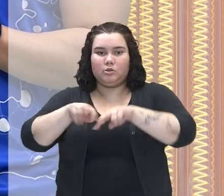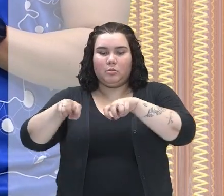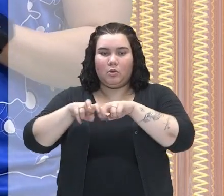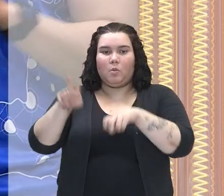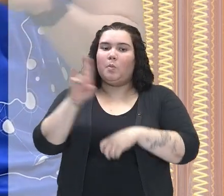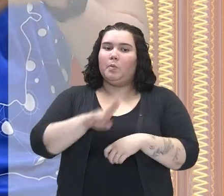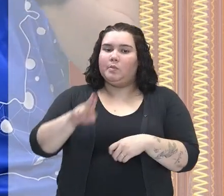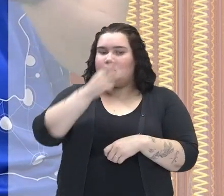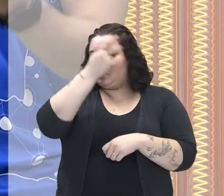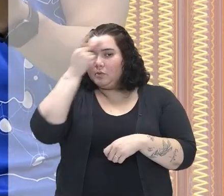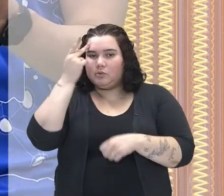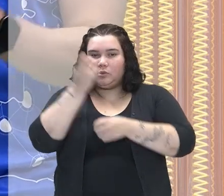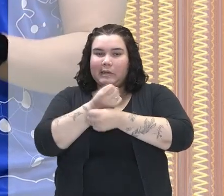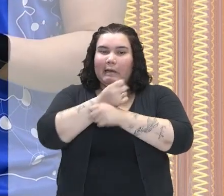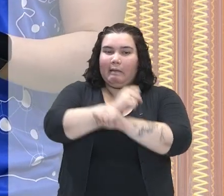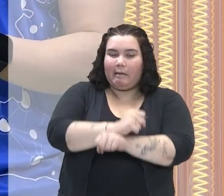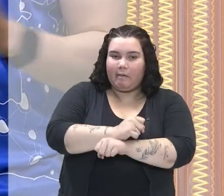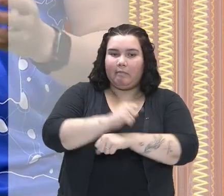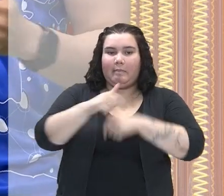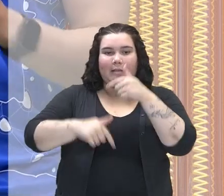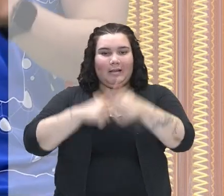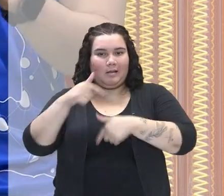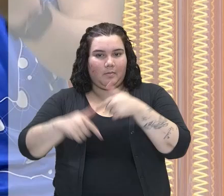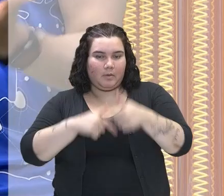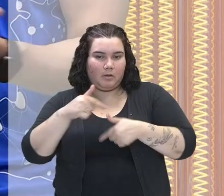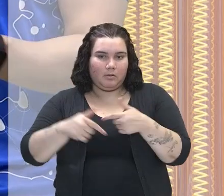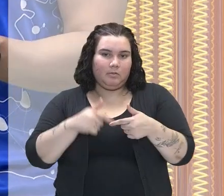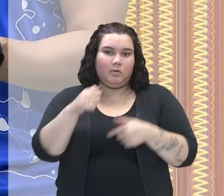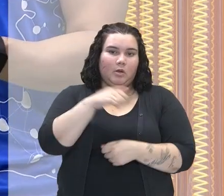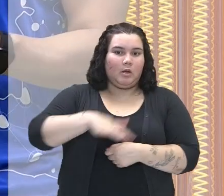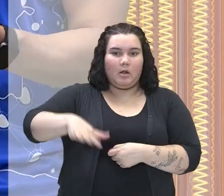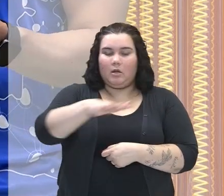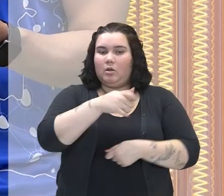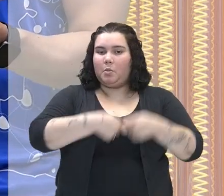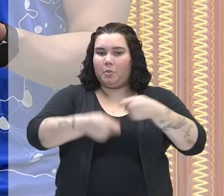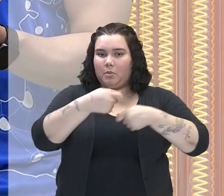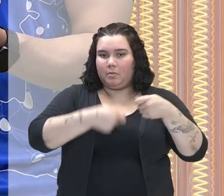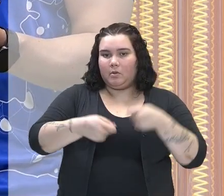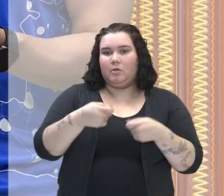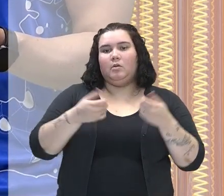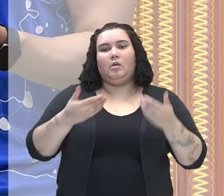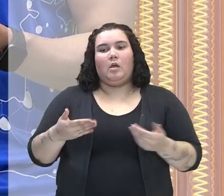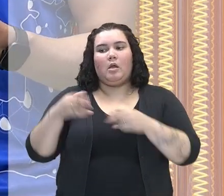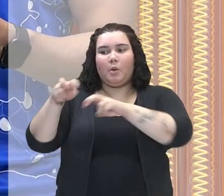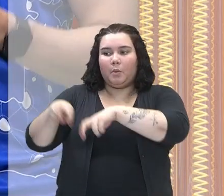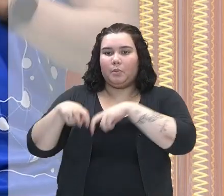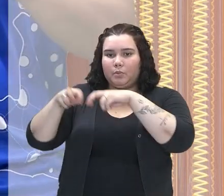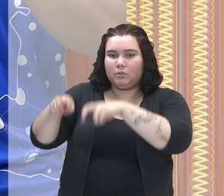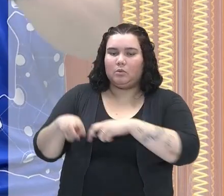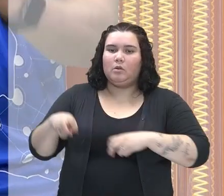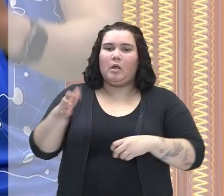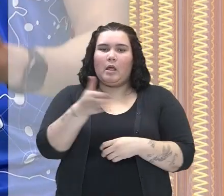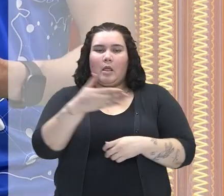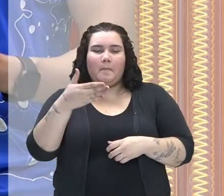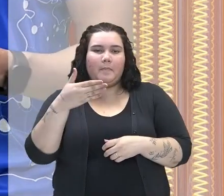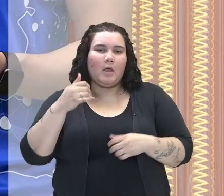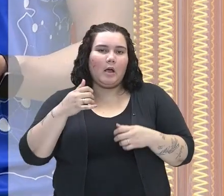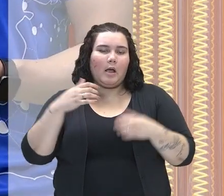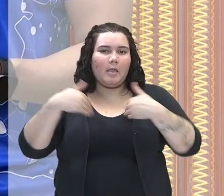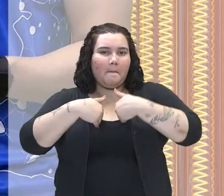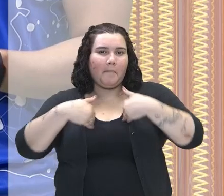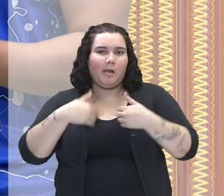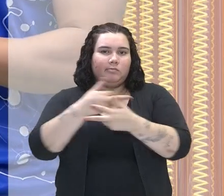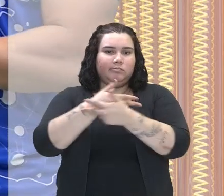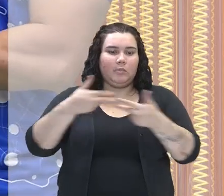escrava para realizar o processo produtivo em todas as áreas da economia, desde a agricultura, passando pela pecuária e também pelo